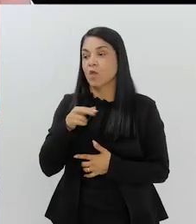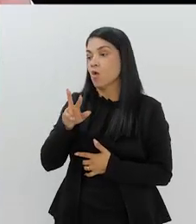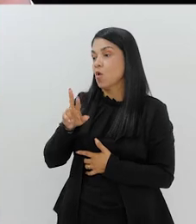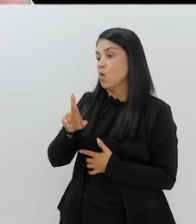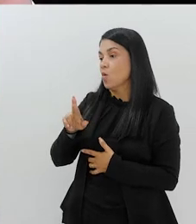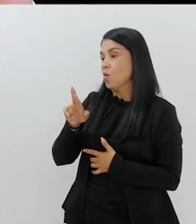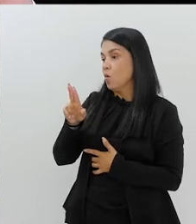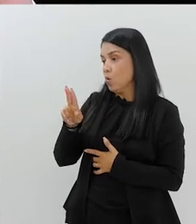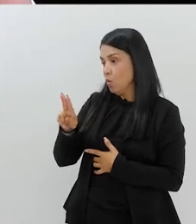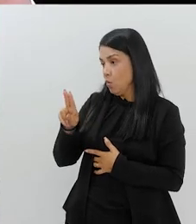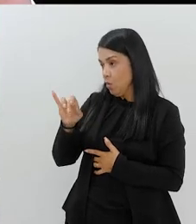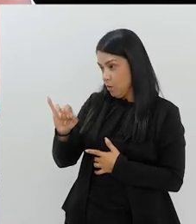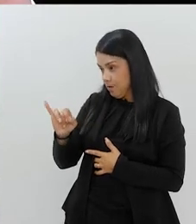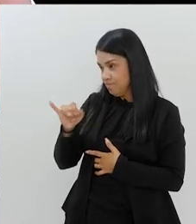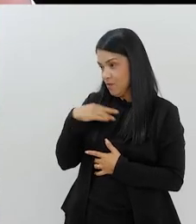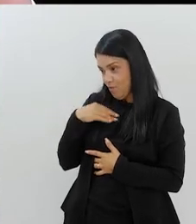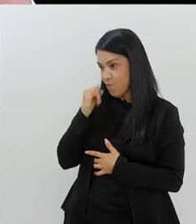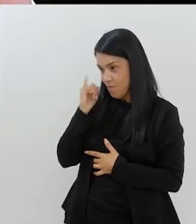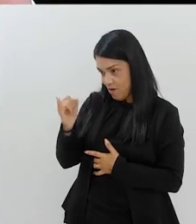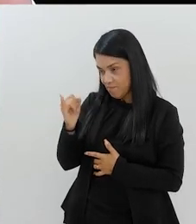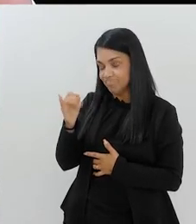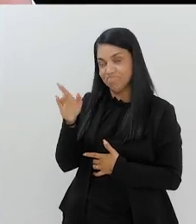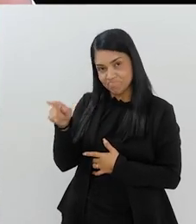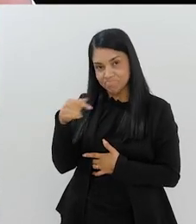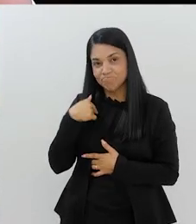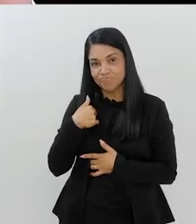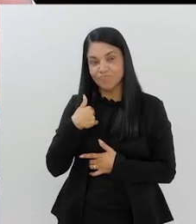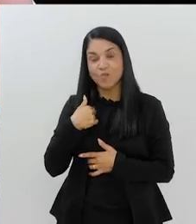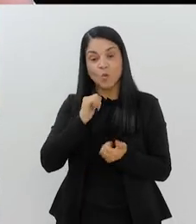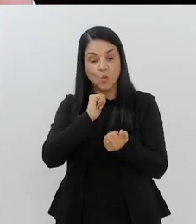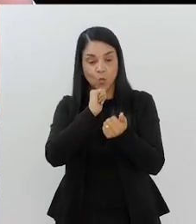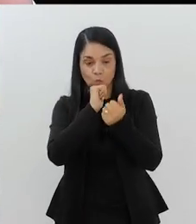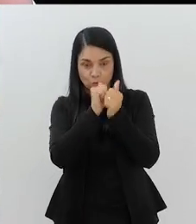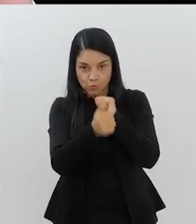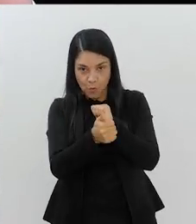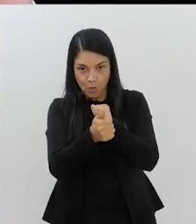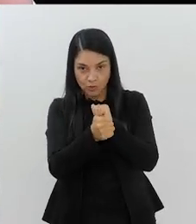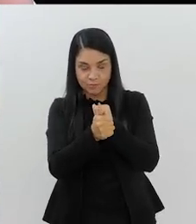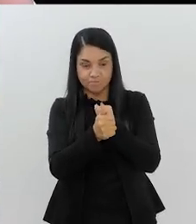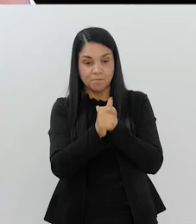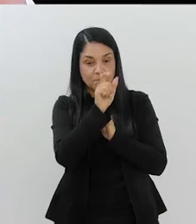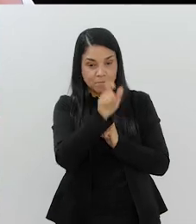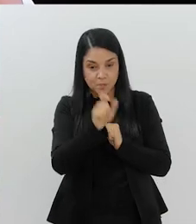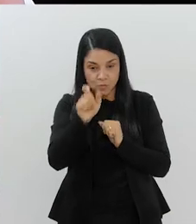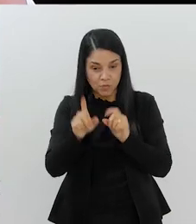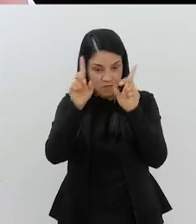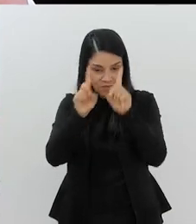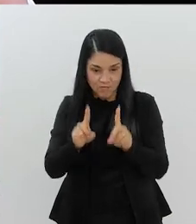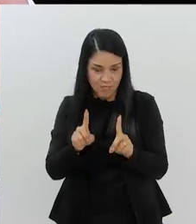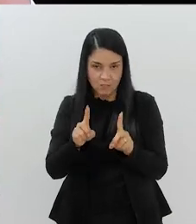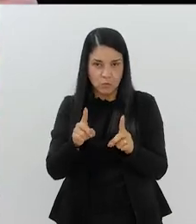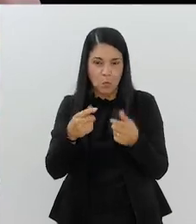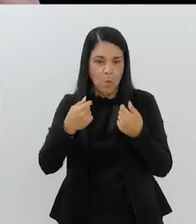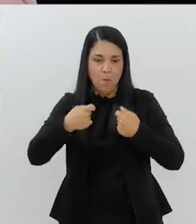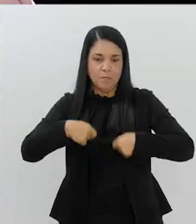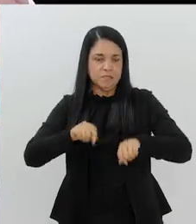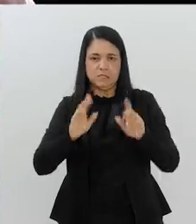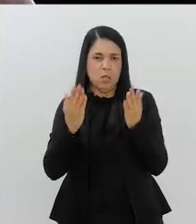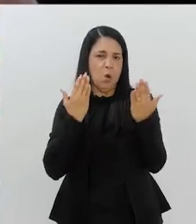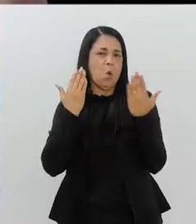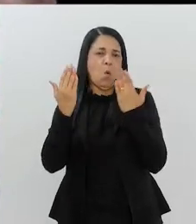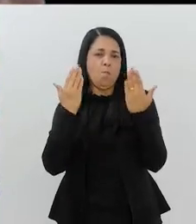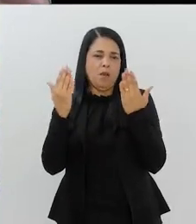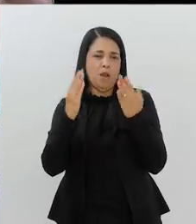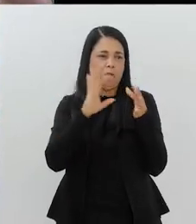Rui, eu queria lhe dizer o seguinte, olha só, eu costumo dizer que o esporte para as pessoas com deficiência, a gente não